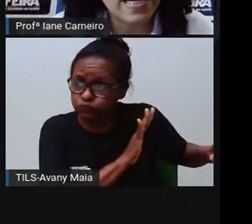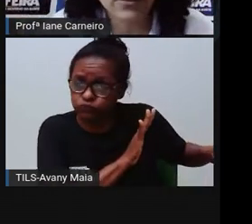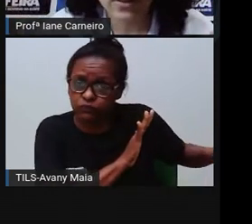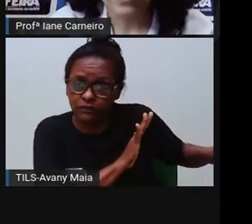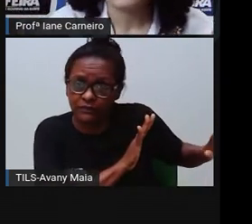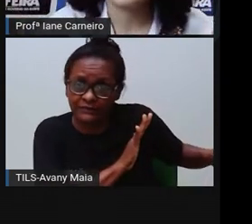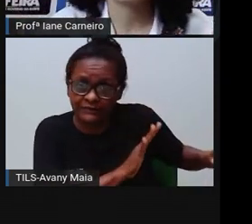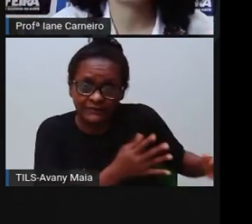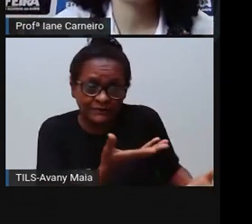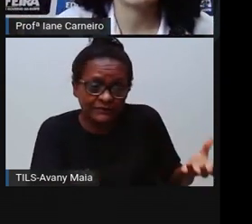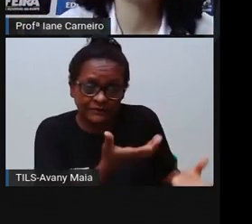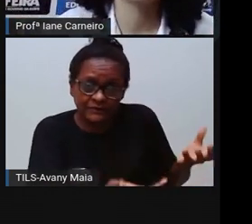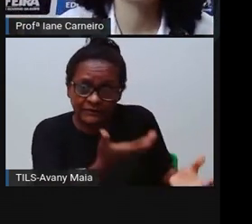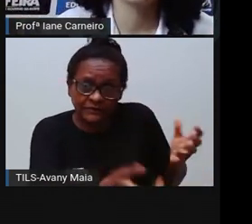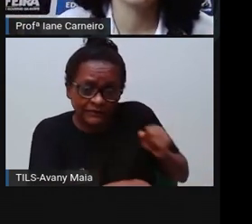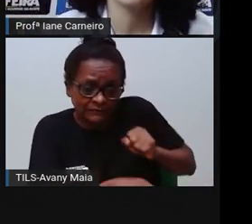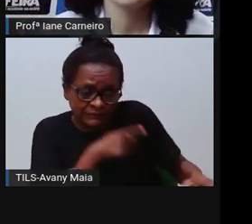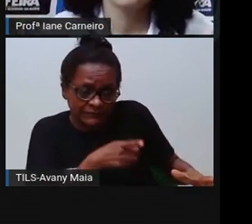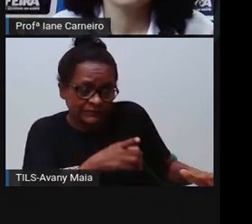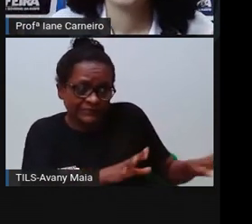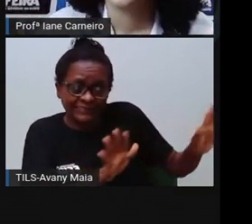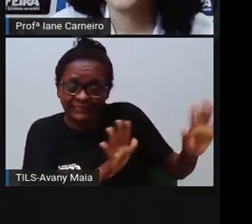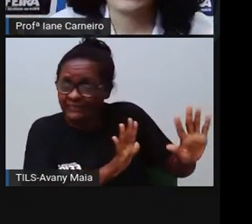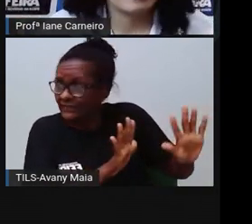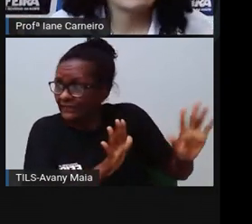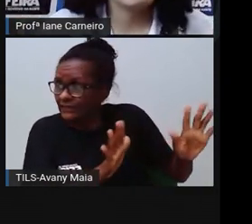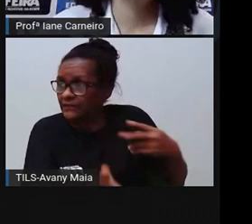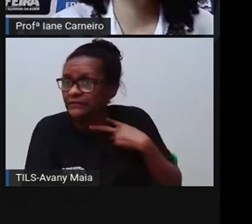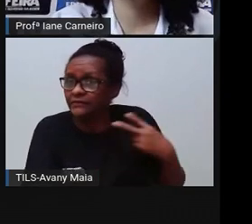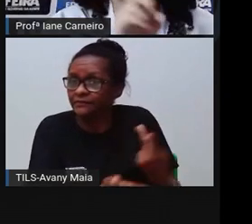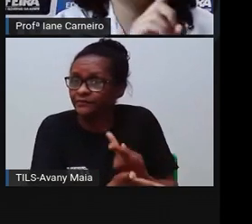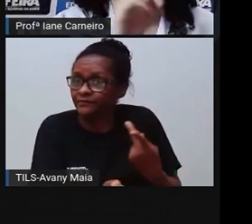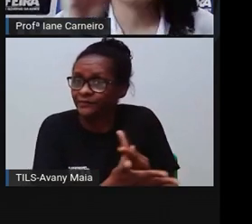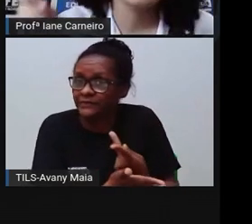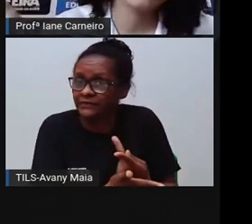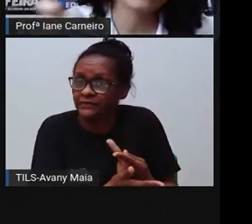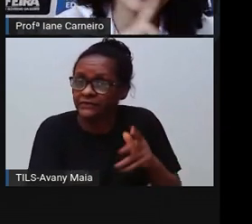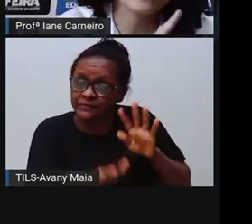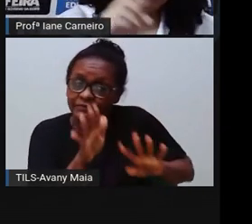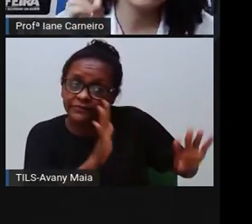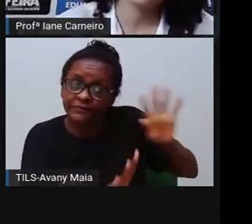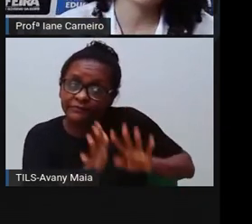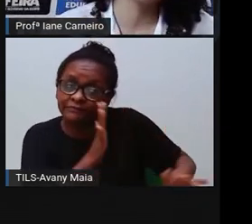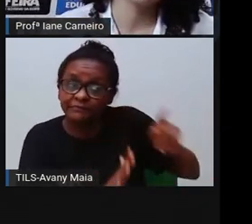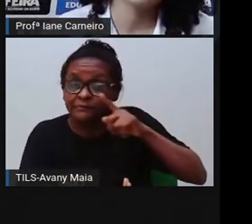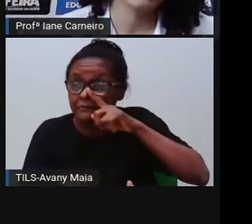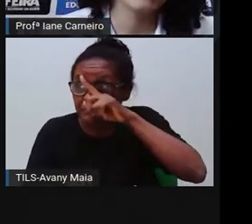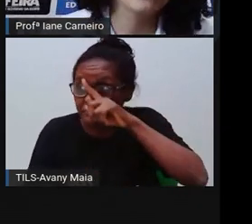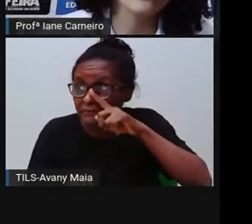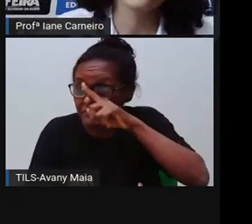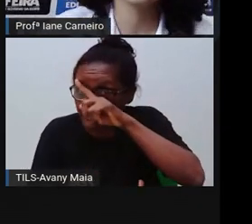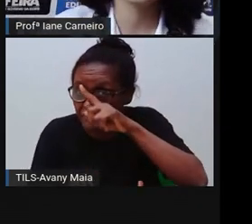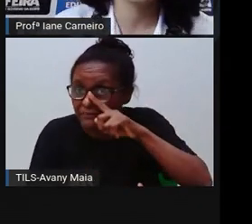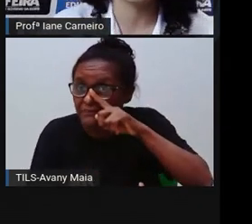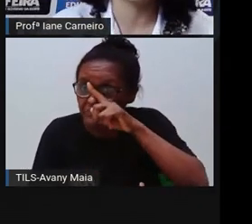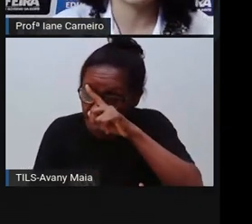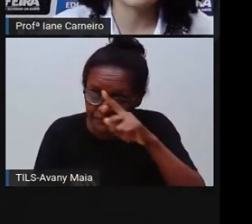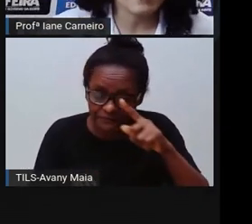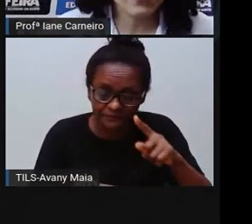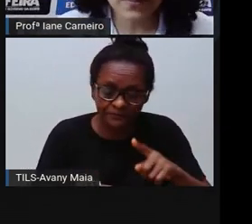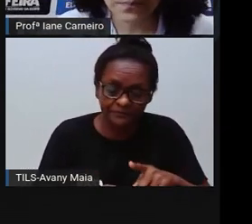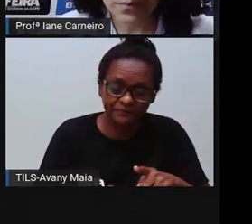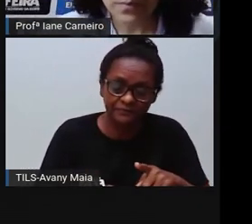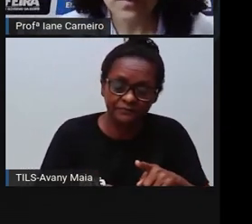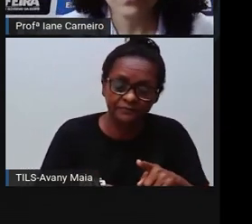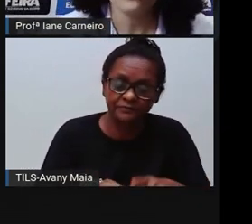ligado, tem que ter cuidado. Então, ó, o alerta, não pode, criança não pode mexer no fogão, tá